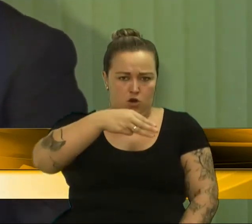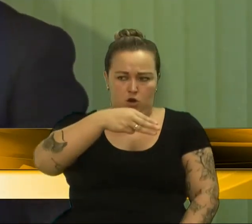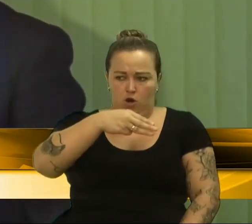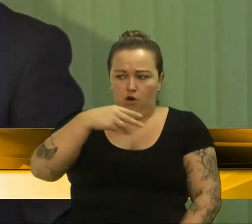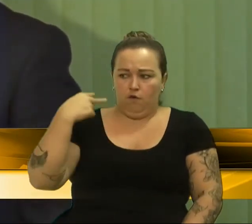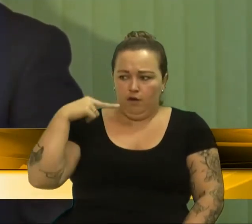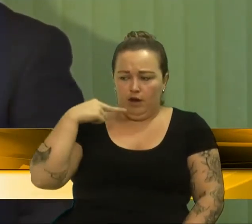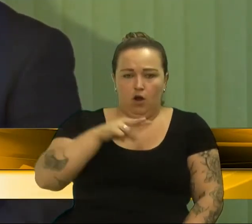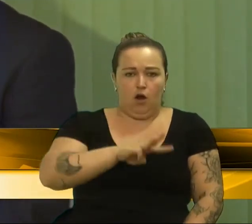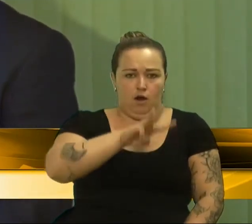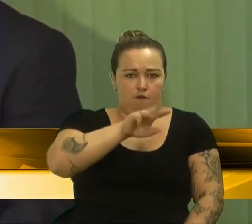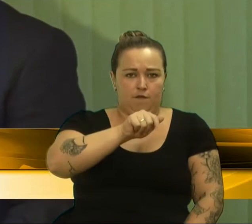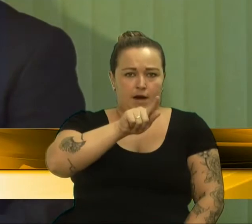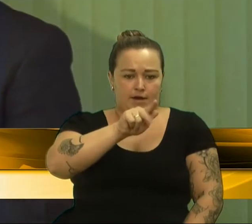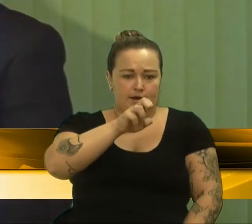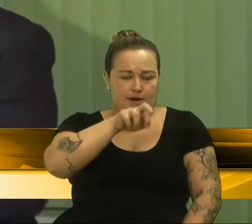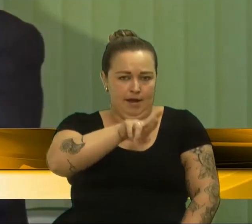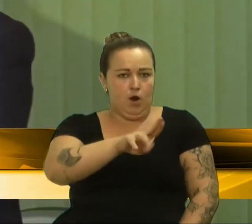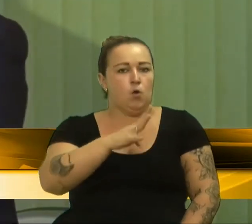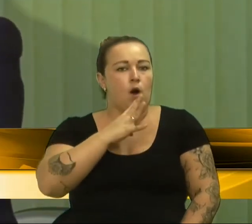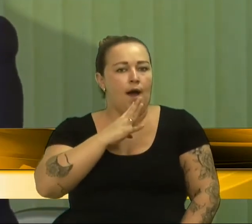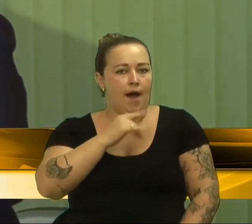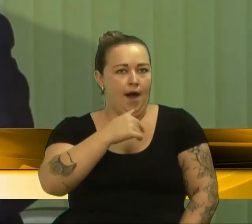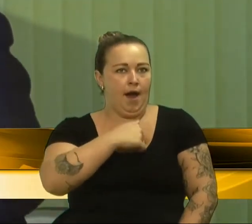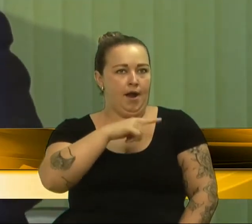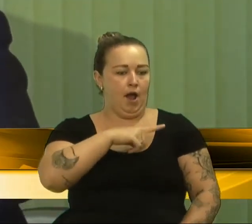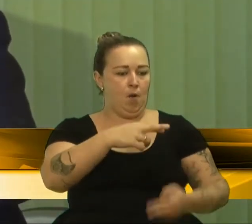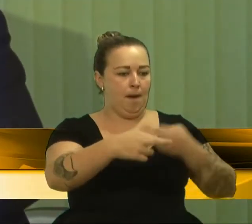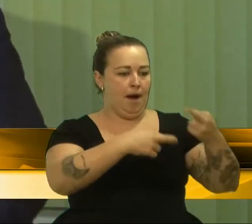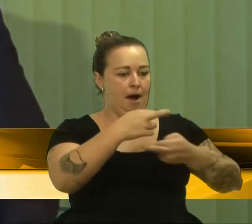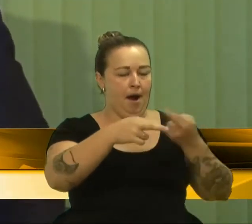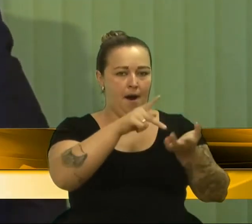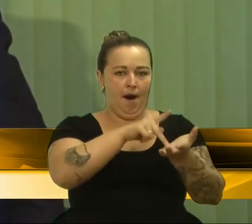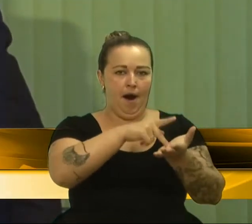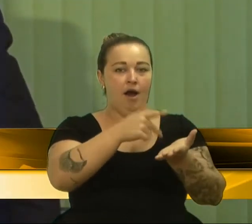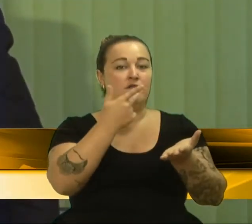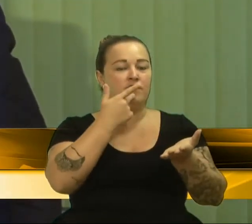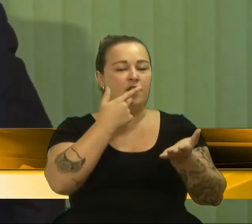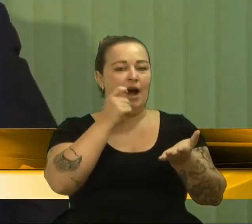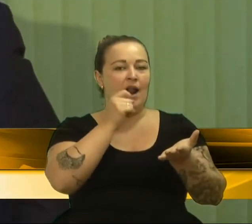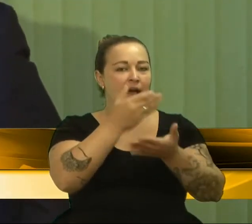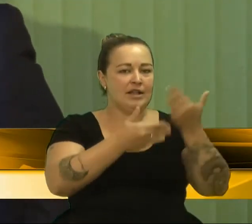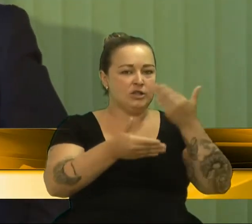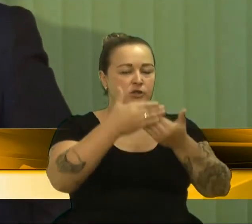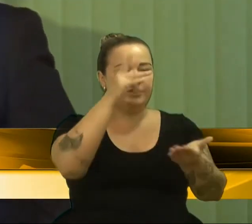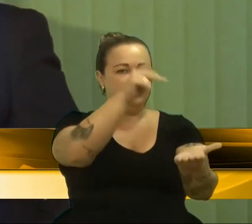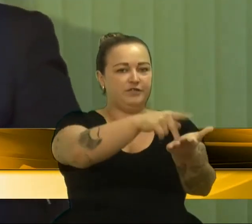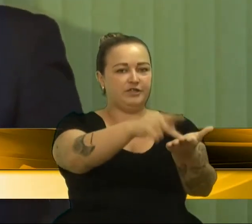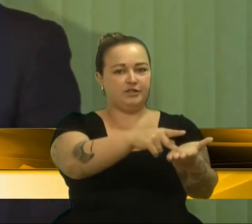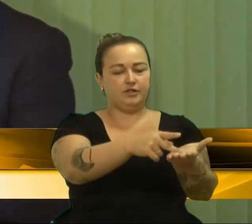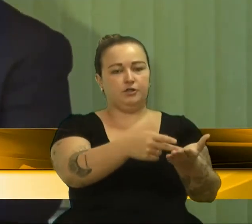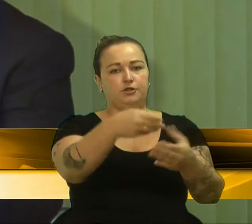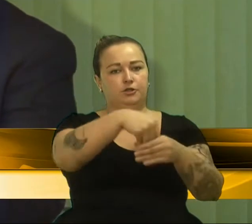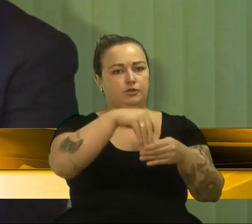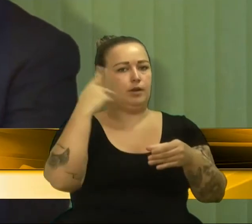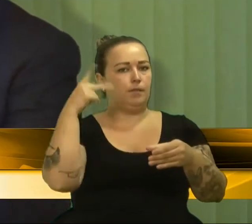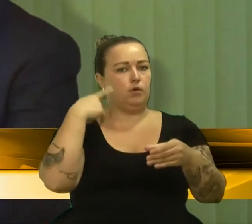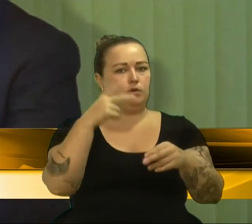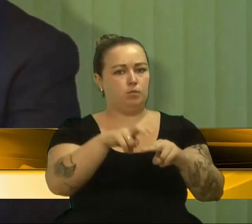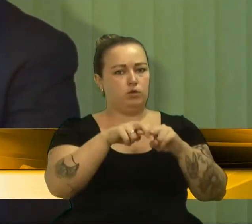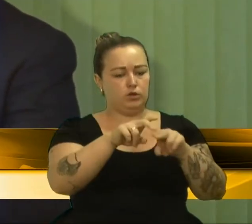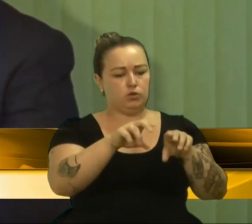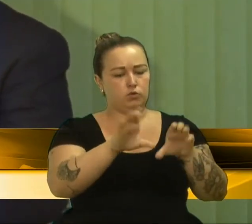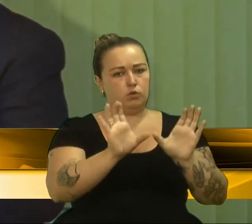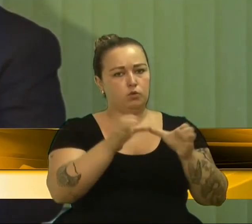o vereador Wagner Petrini testemunha disso, nós temos uma relação verdadeira e a gente diz o que tem que ser dito no âmbito partidário. E é por isso que o nosso partido é